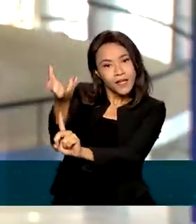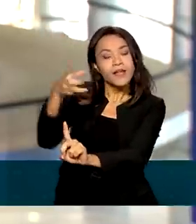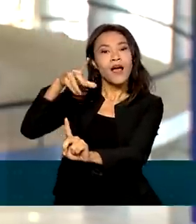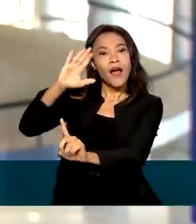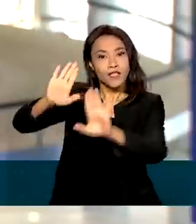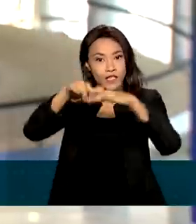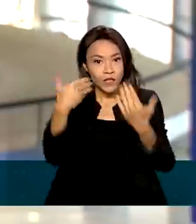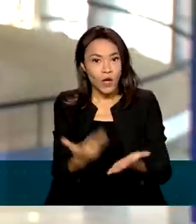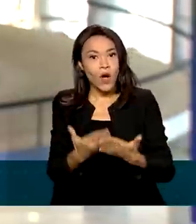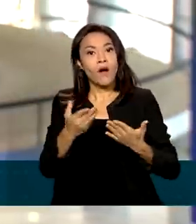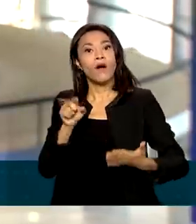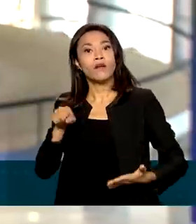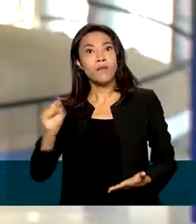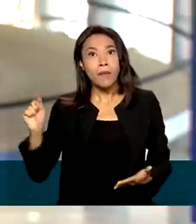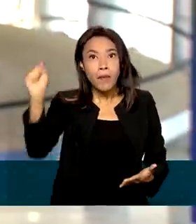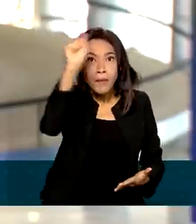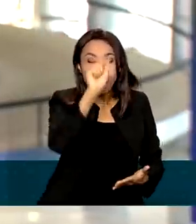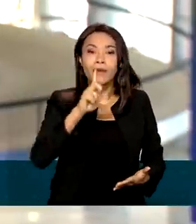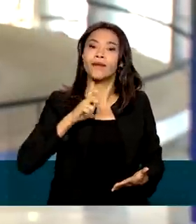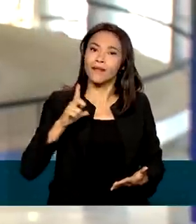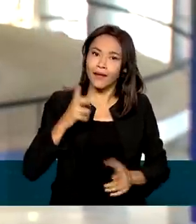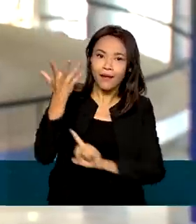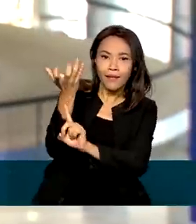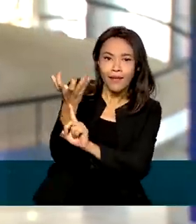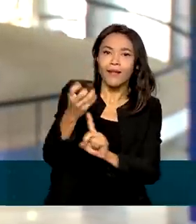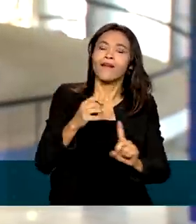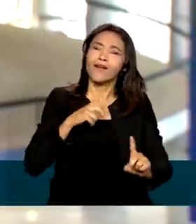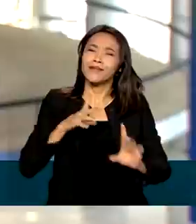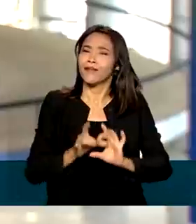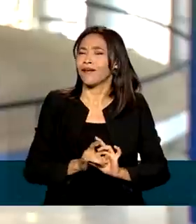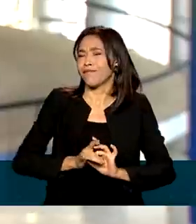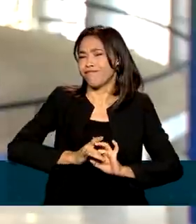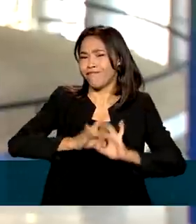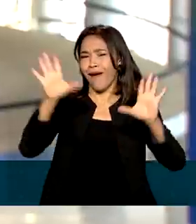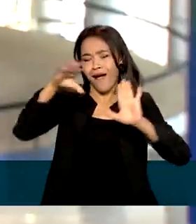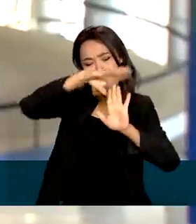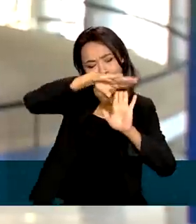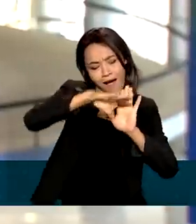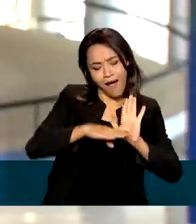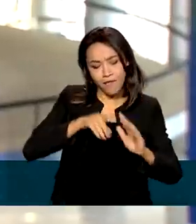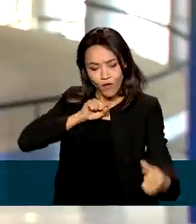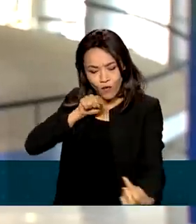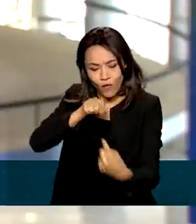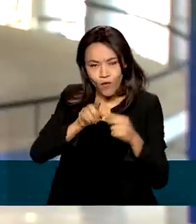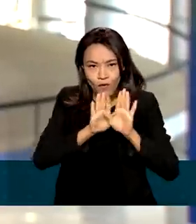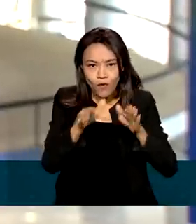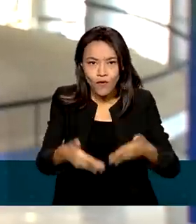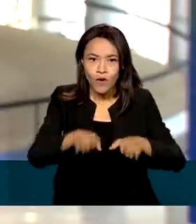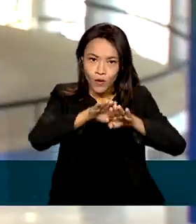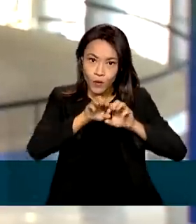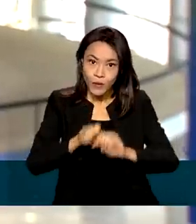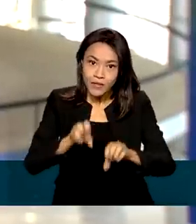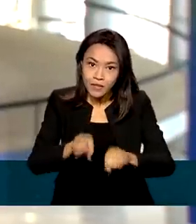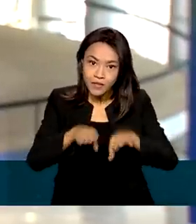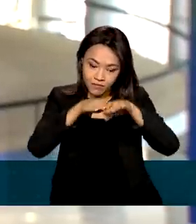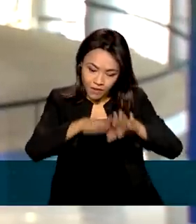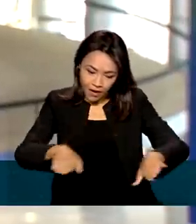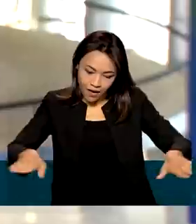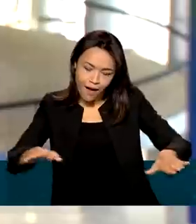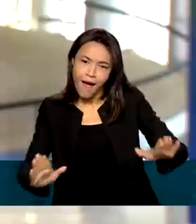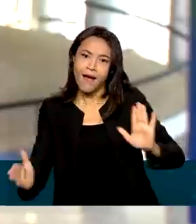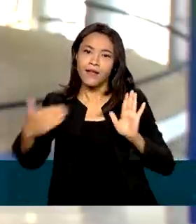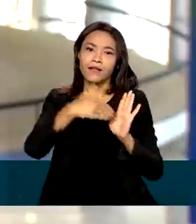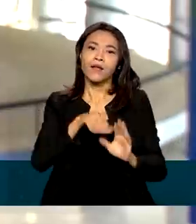que contam com antena parabólica. A programação é ampla, destinada à educação infantil até à educação superior.